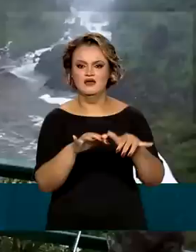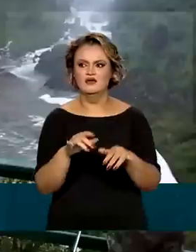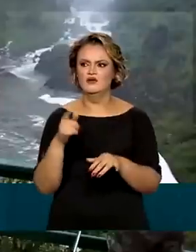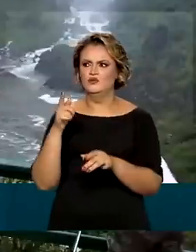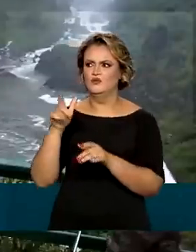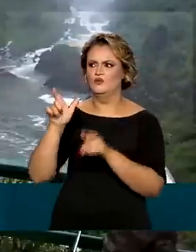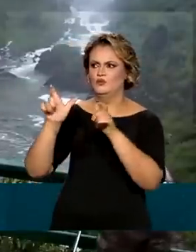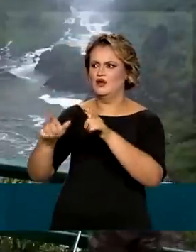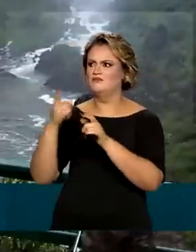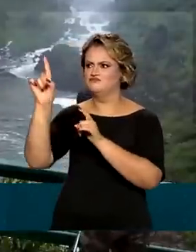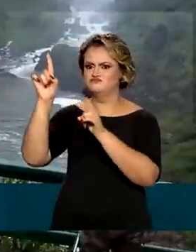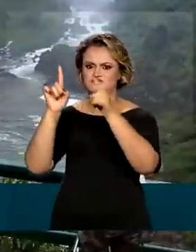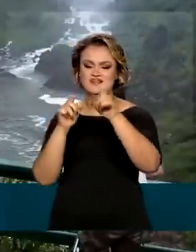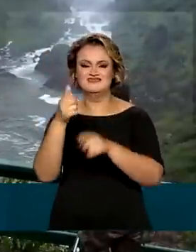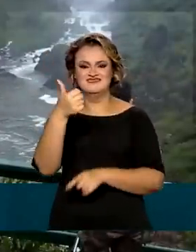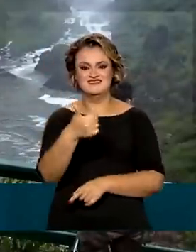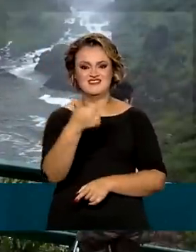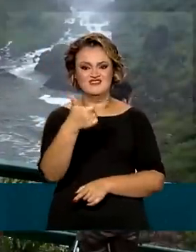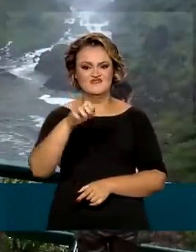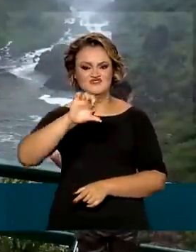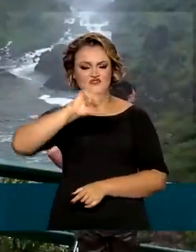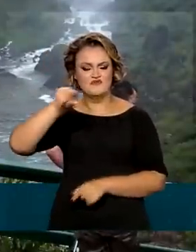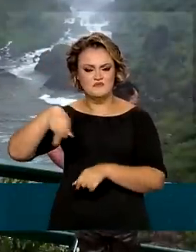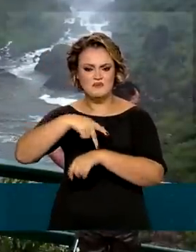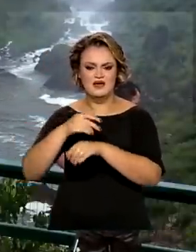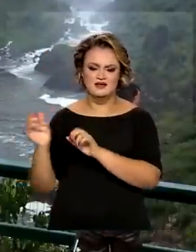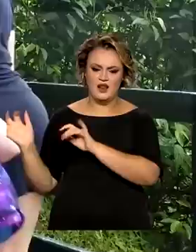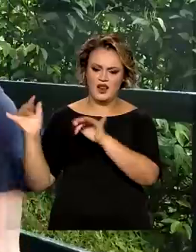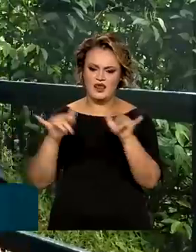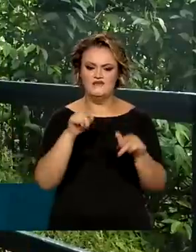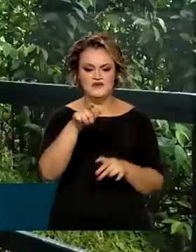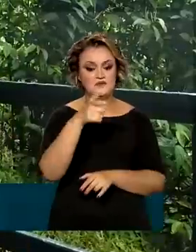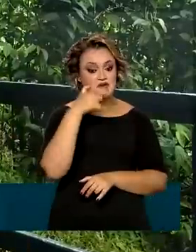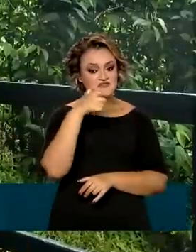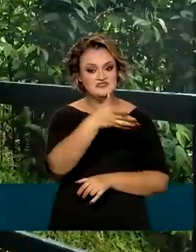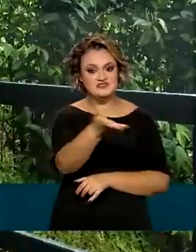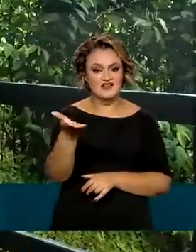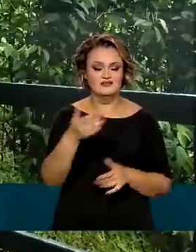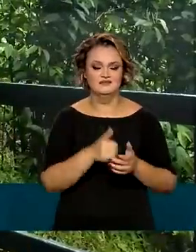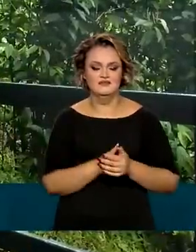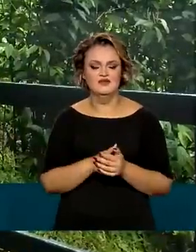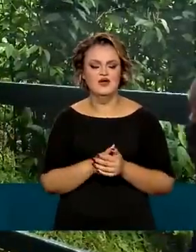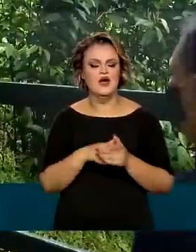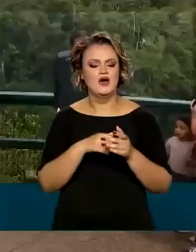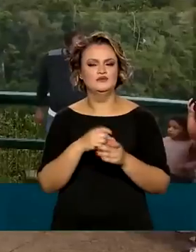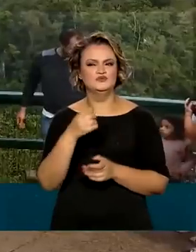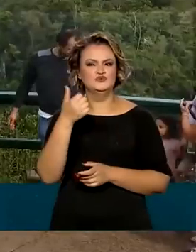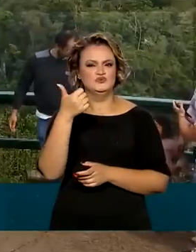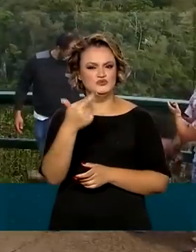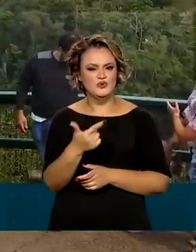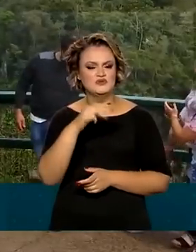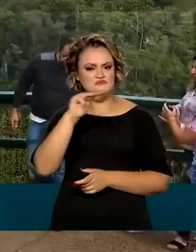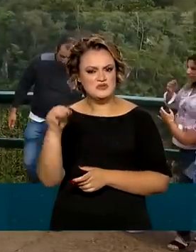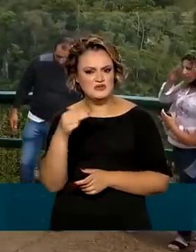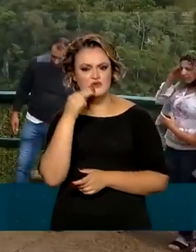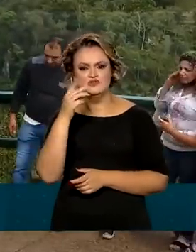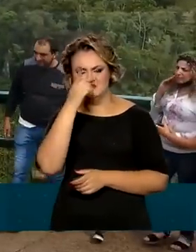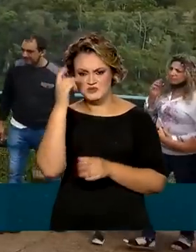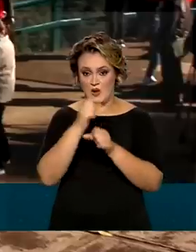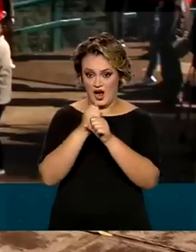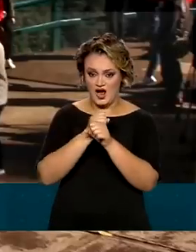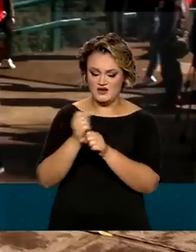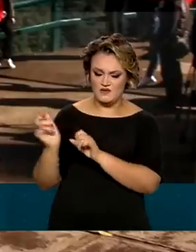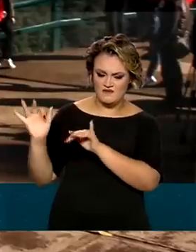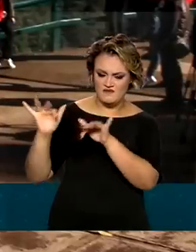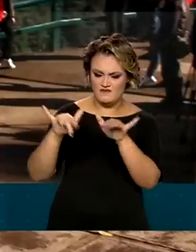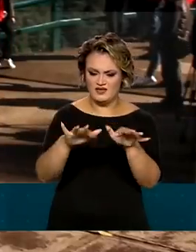129 países e, claro, de todo o Brasil. Por ano, são pelo menos 2 milhões de visitantes.